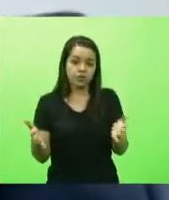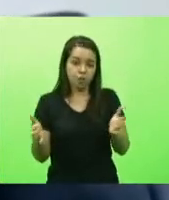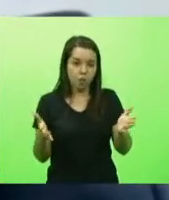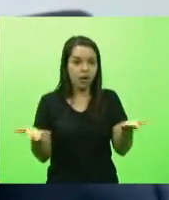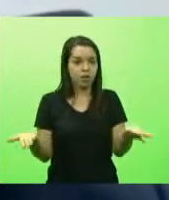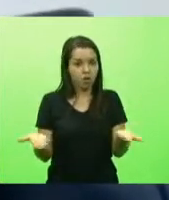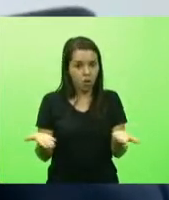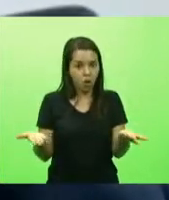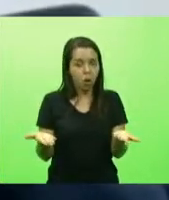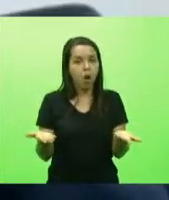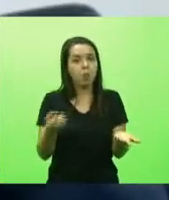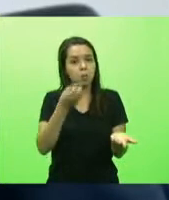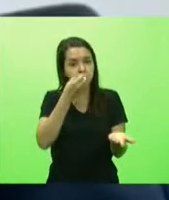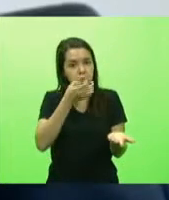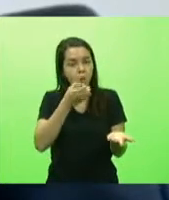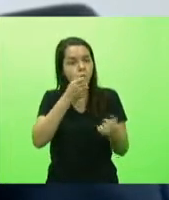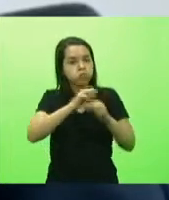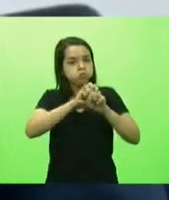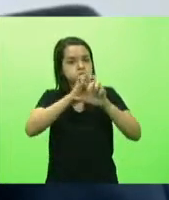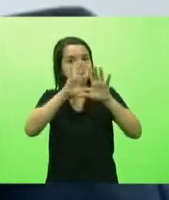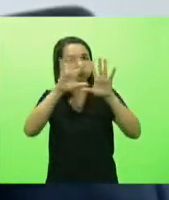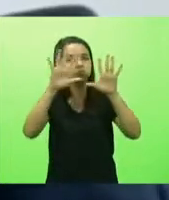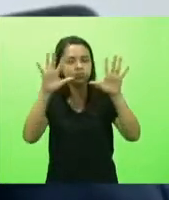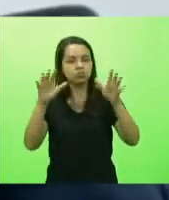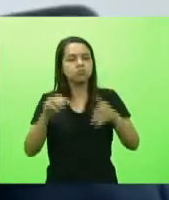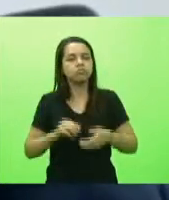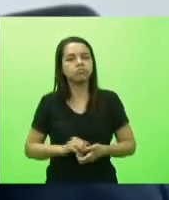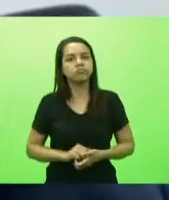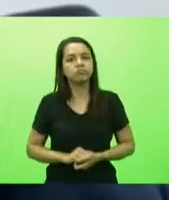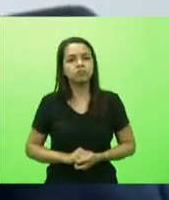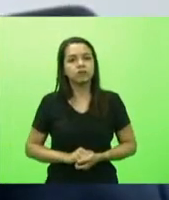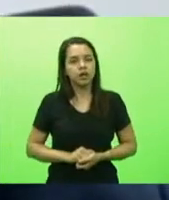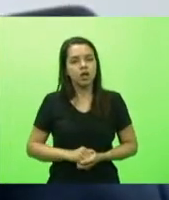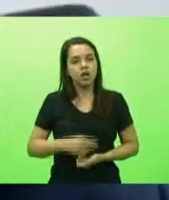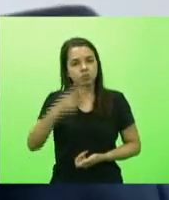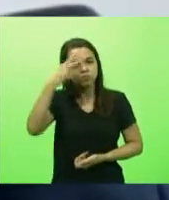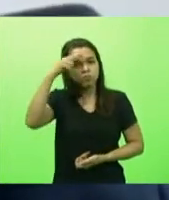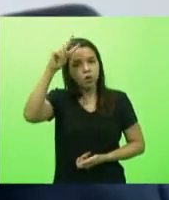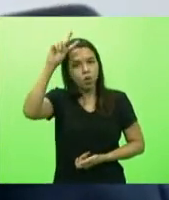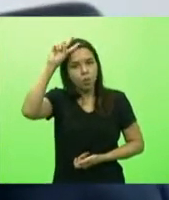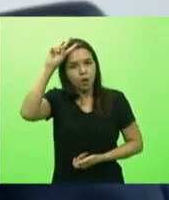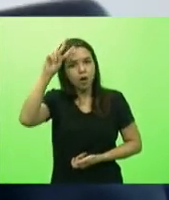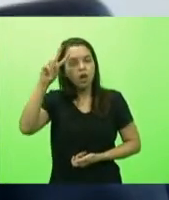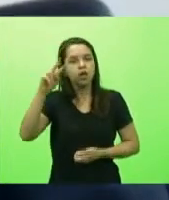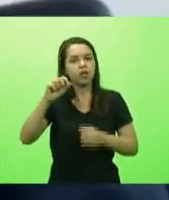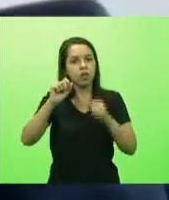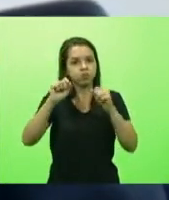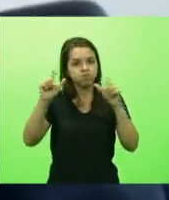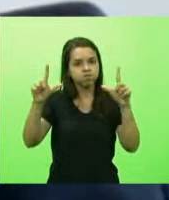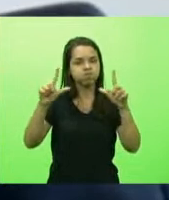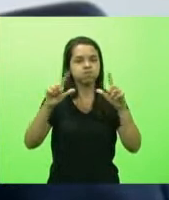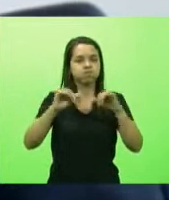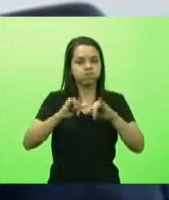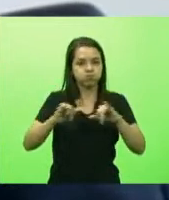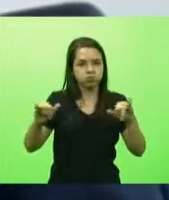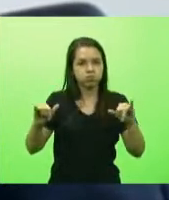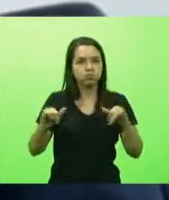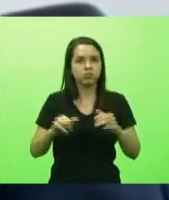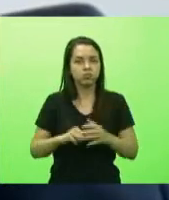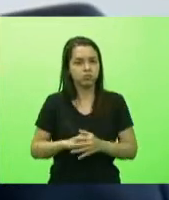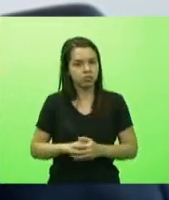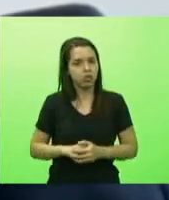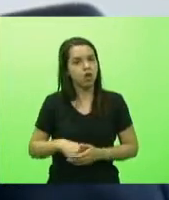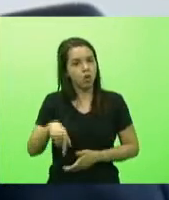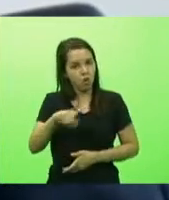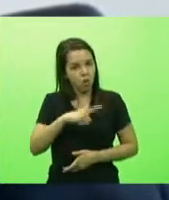esclarecedores eu deputado e colega Vicente Caropreso esses alertas essas discussões elas são levadas muito a